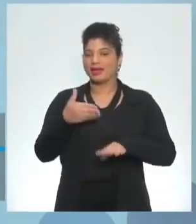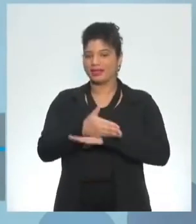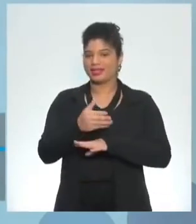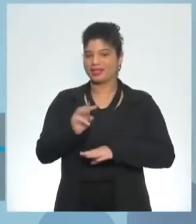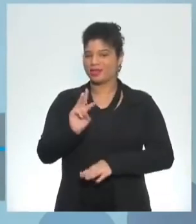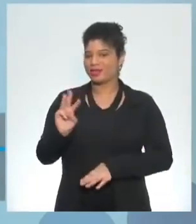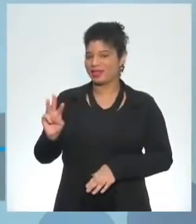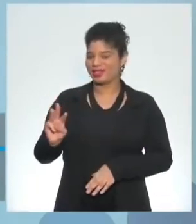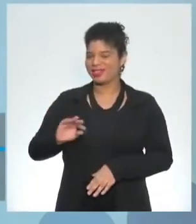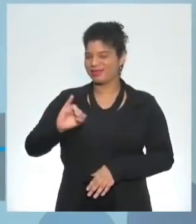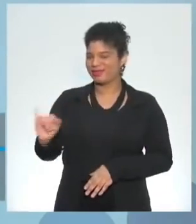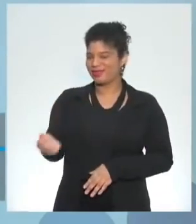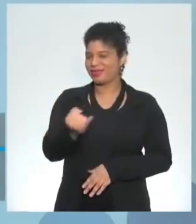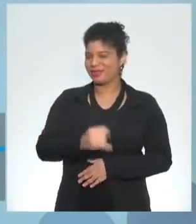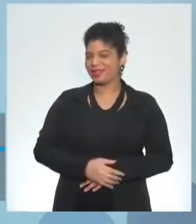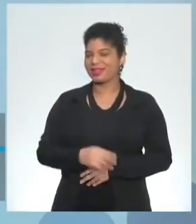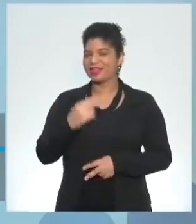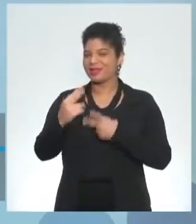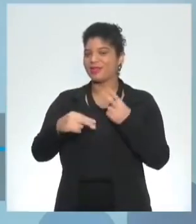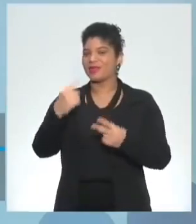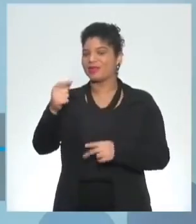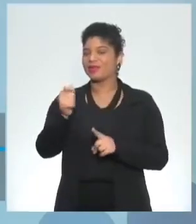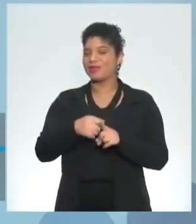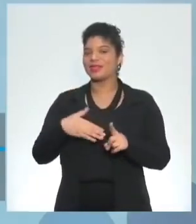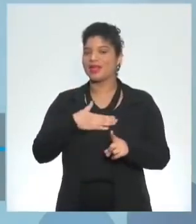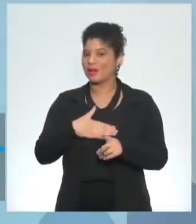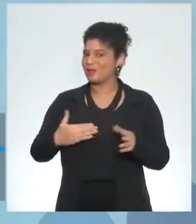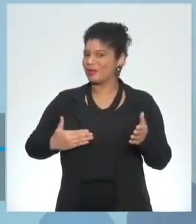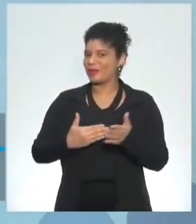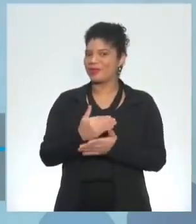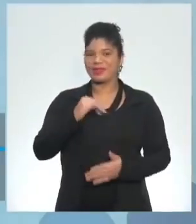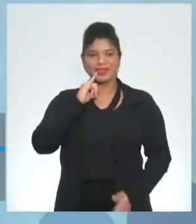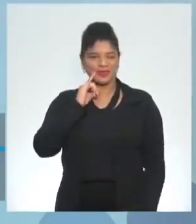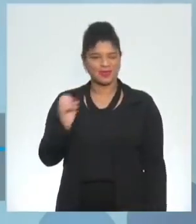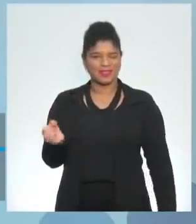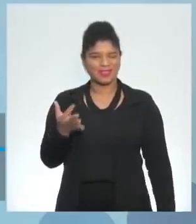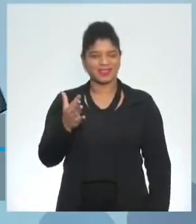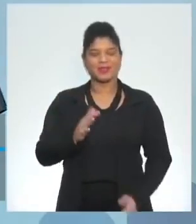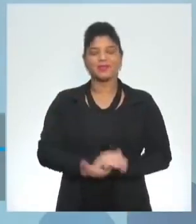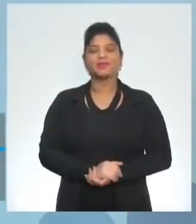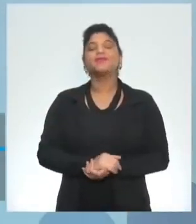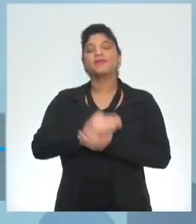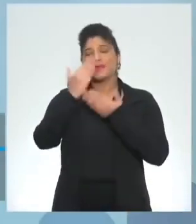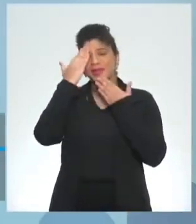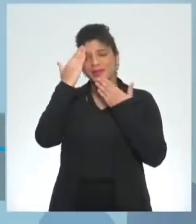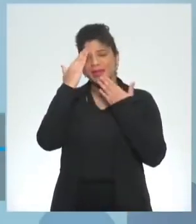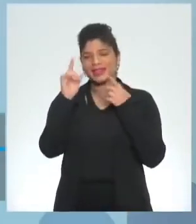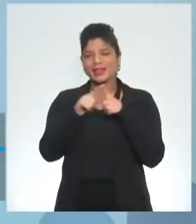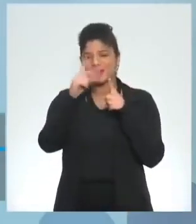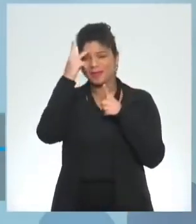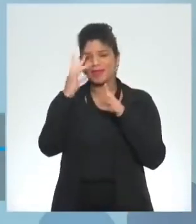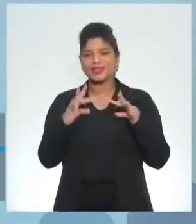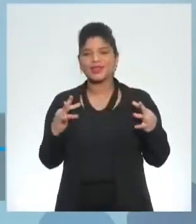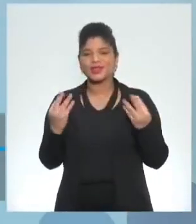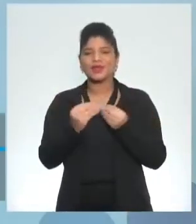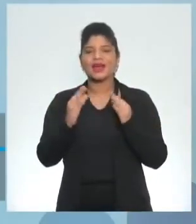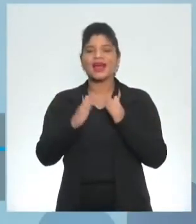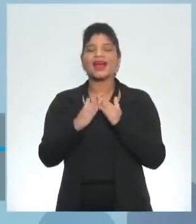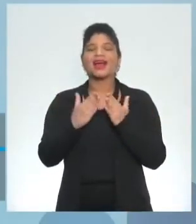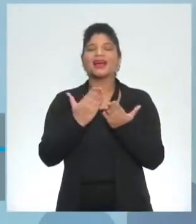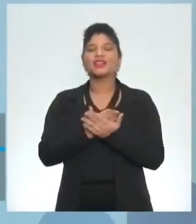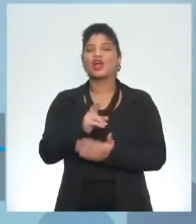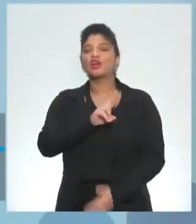diverte bimestre que vem agosto começando com idioma novo queria agradecer bastante também o pessoal da escola